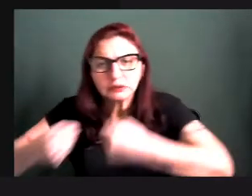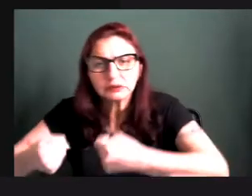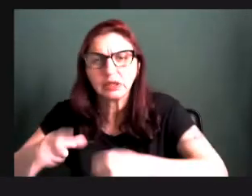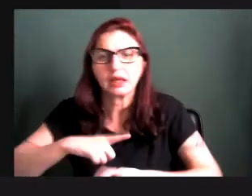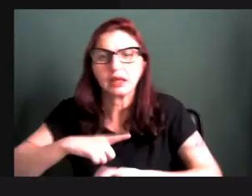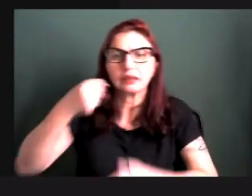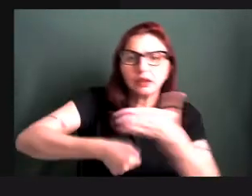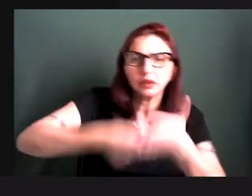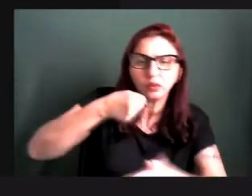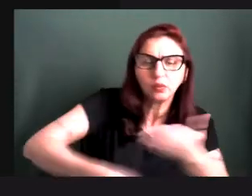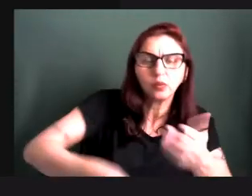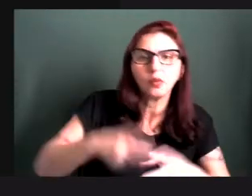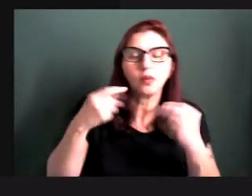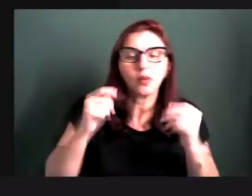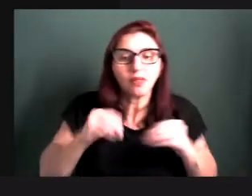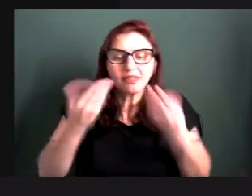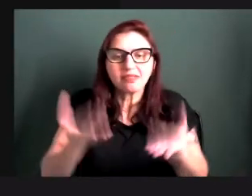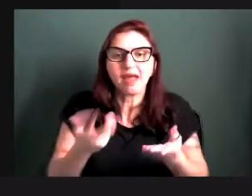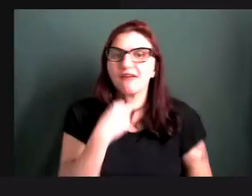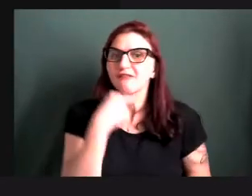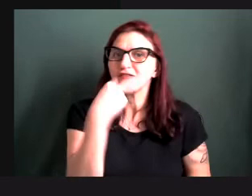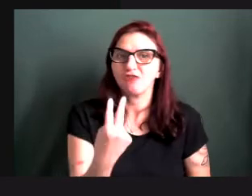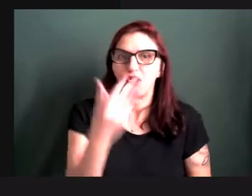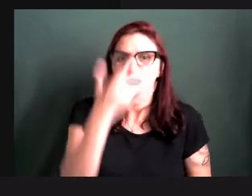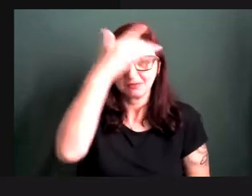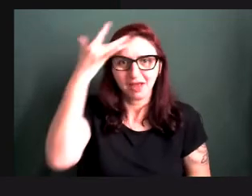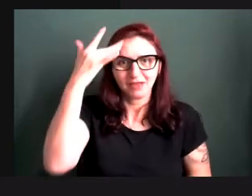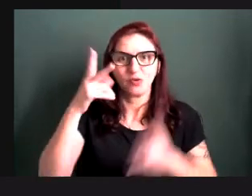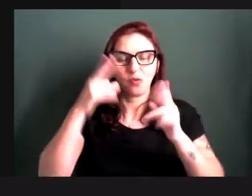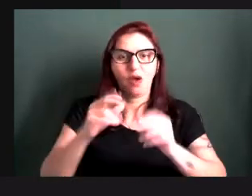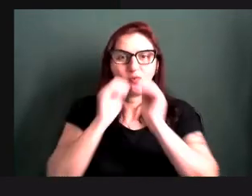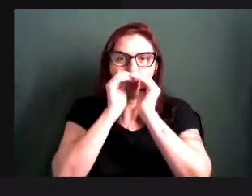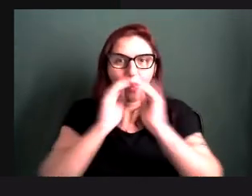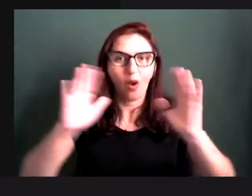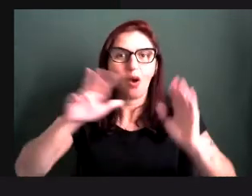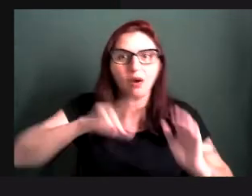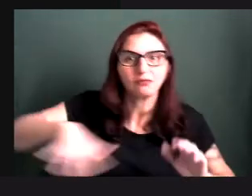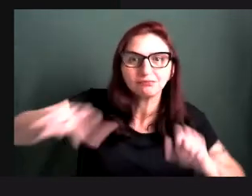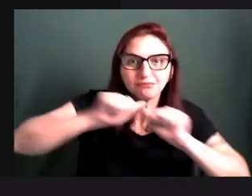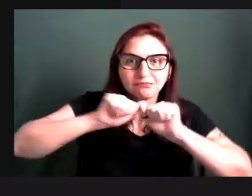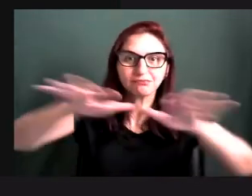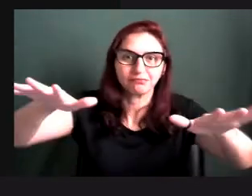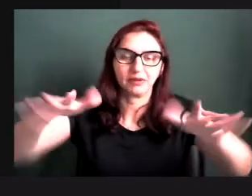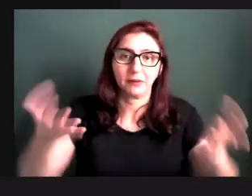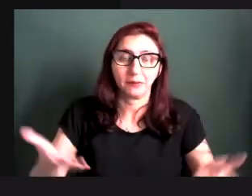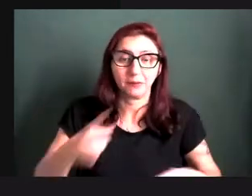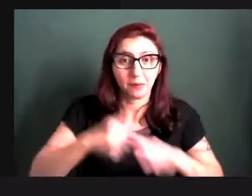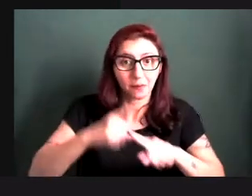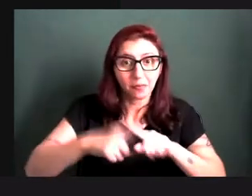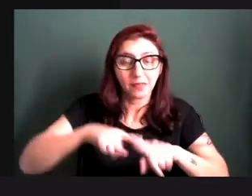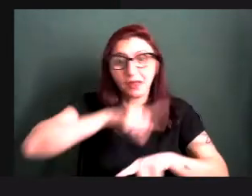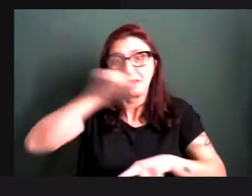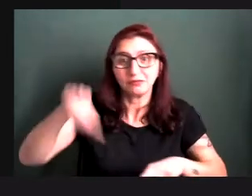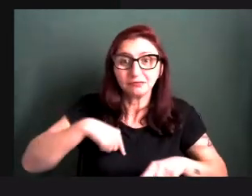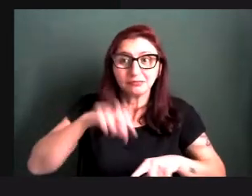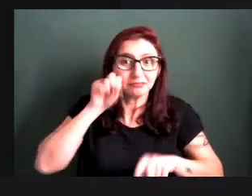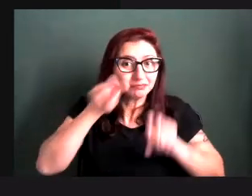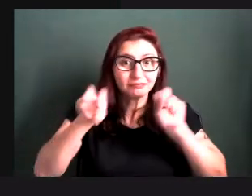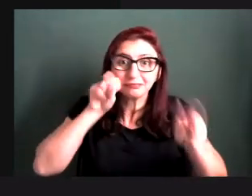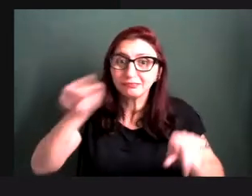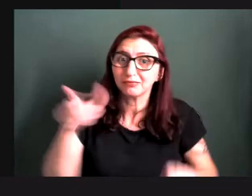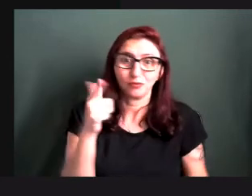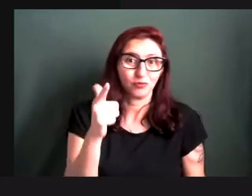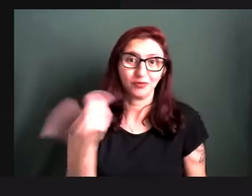ecoar, voz elas já têm, para estar ecoando essa voz, coisa que as grandes mídias, né, infelizmente não mostram, né, e